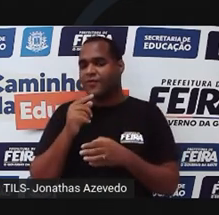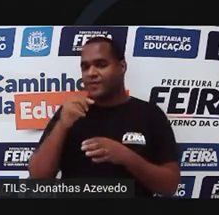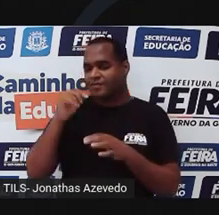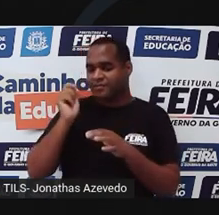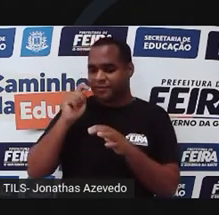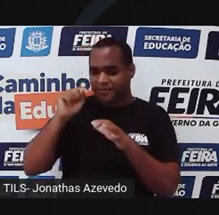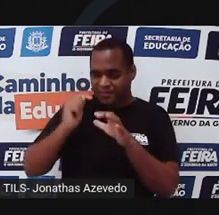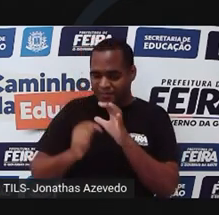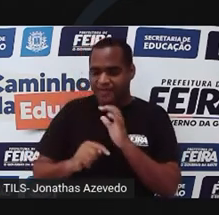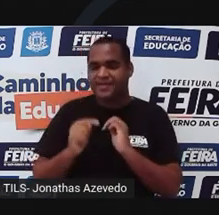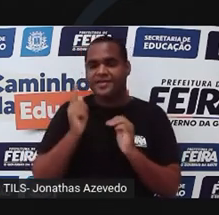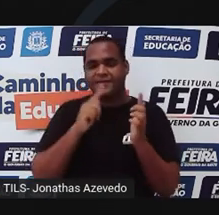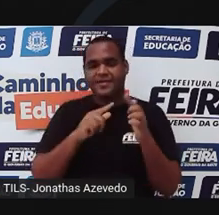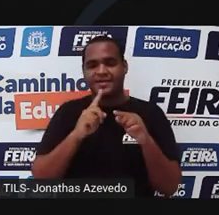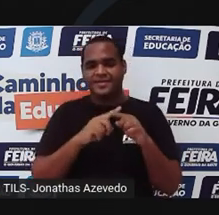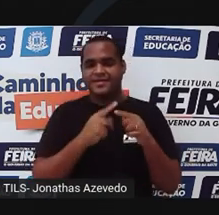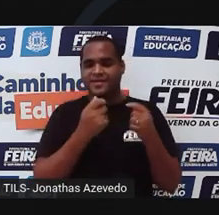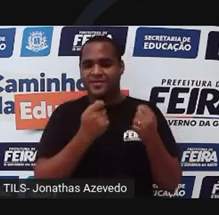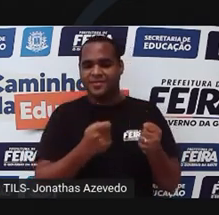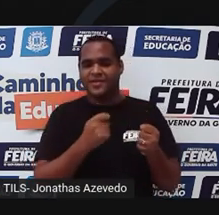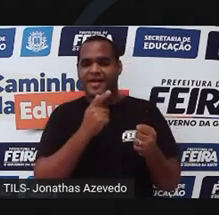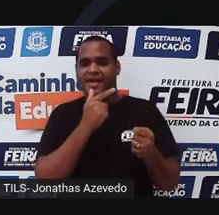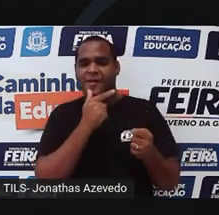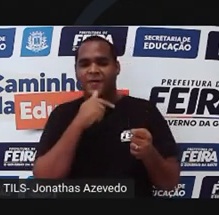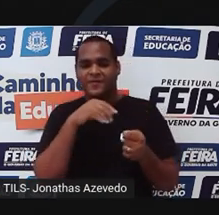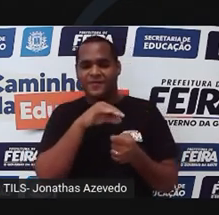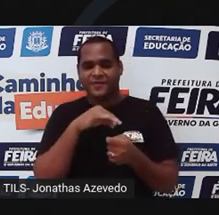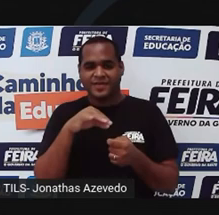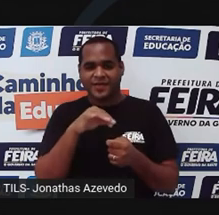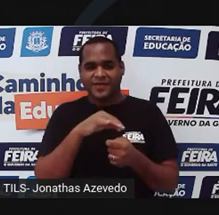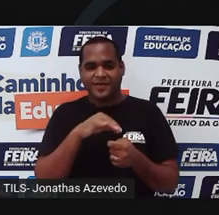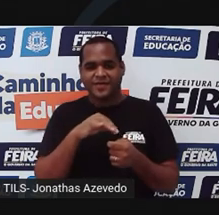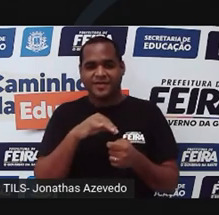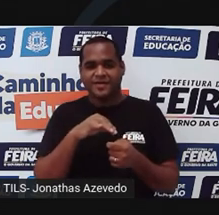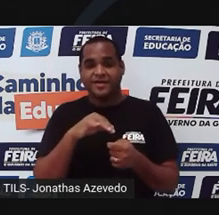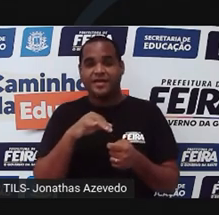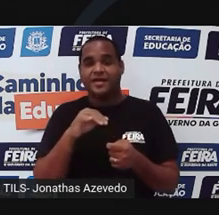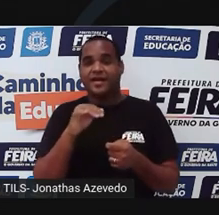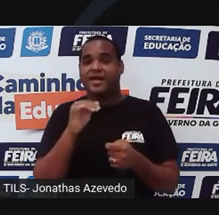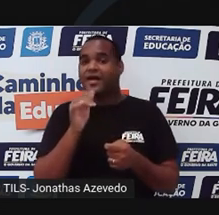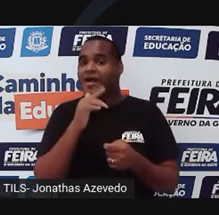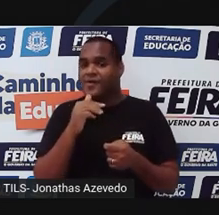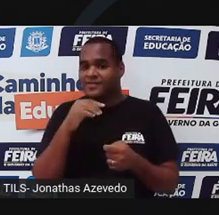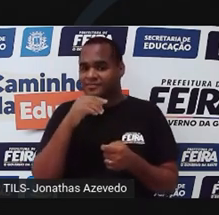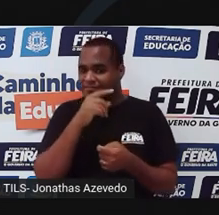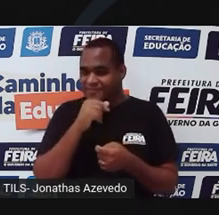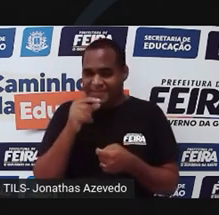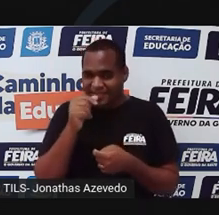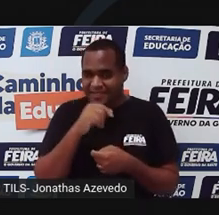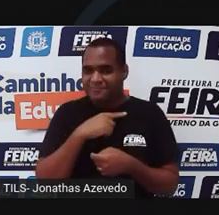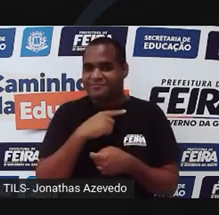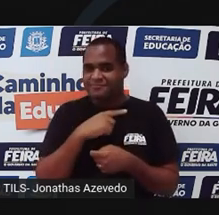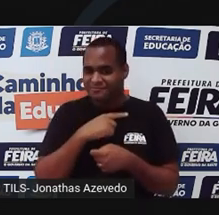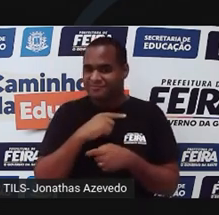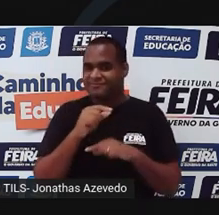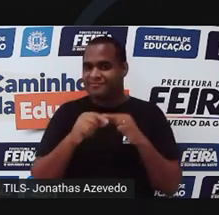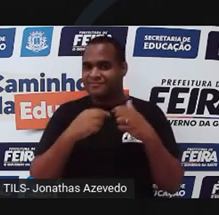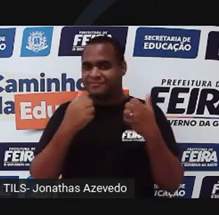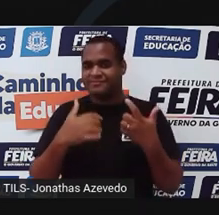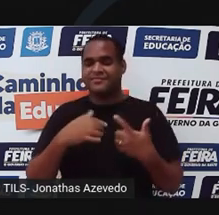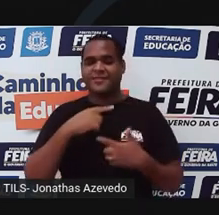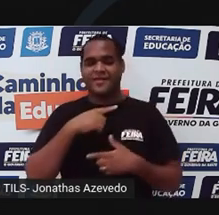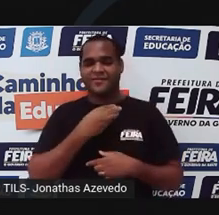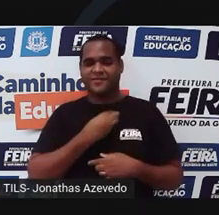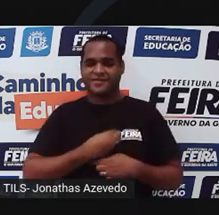Isso quer dizer que o ovo está mais denso que essa água que é limpa. Essa água está sem sal. Água pura. Ela está menos densa que o ovo.